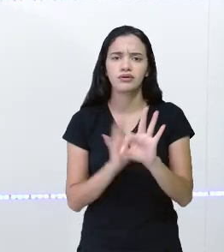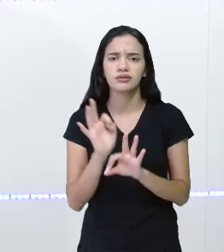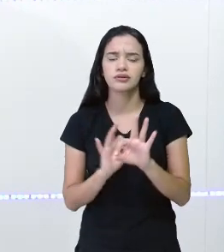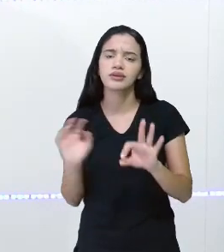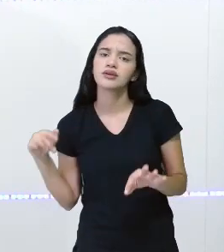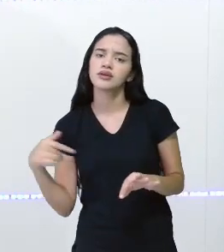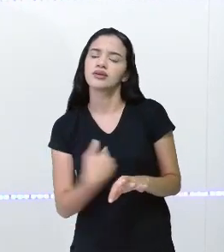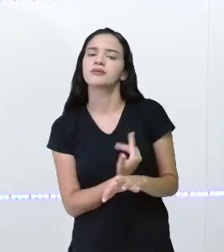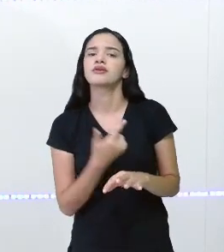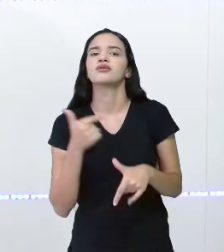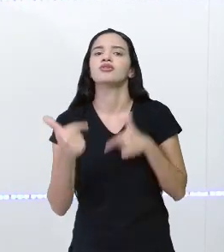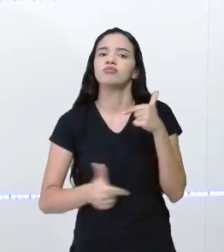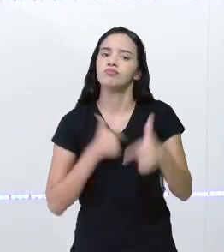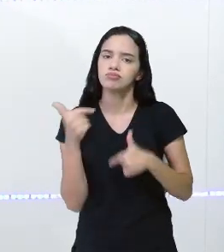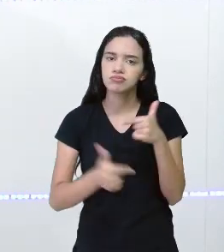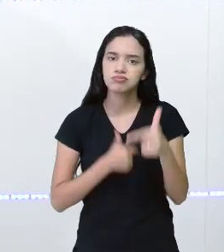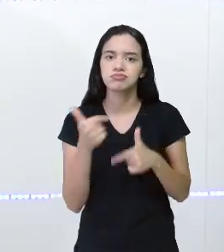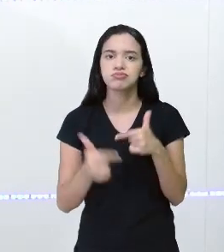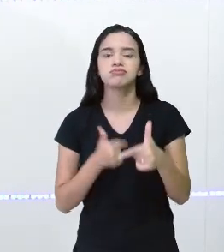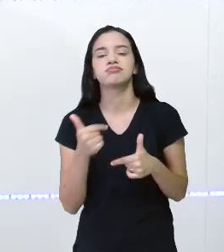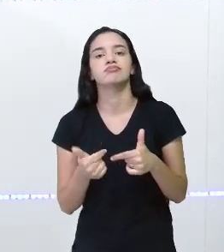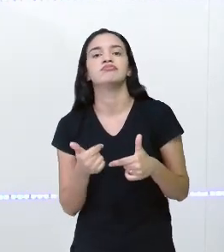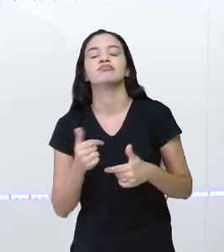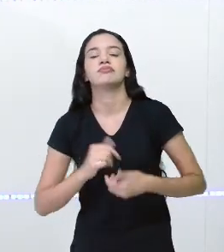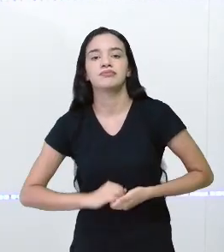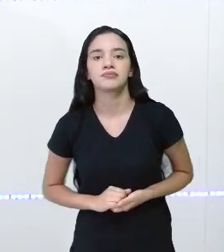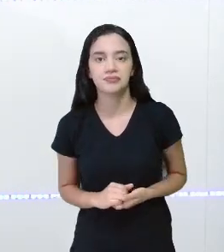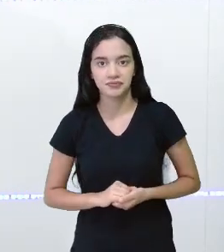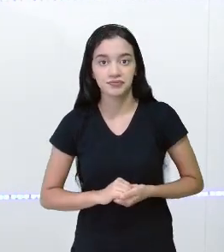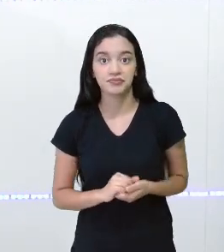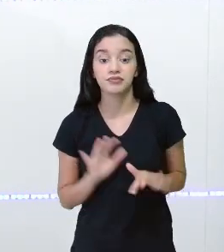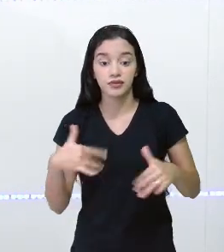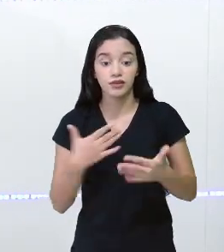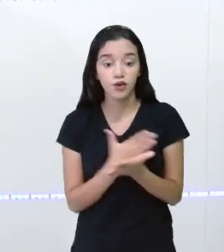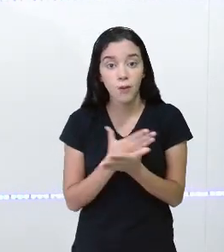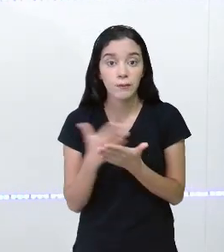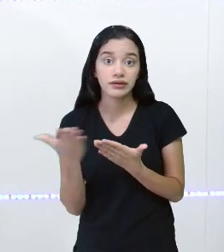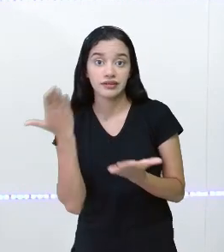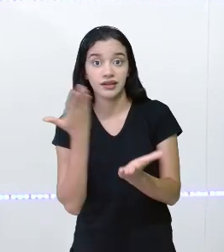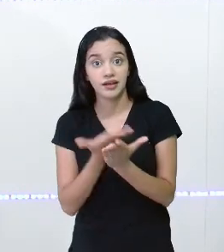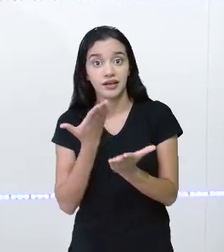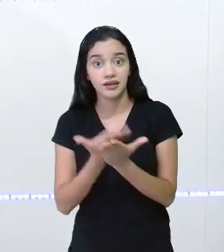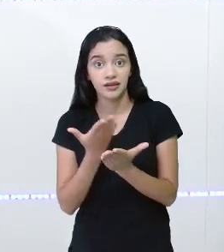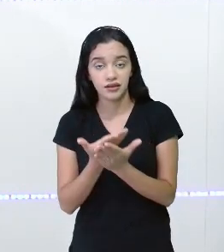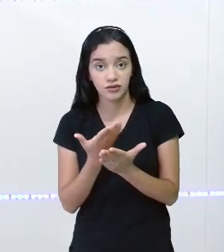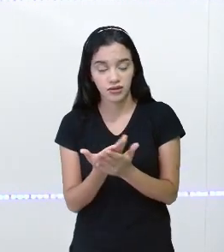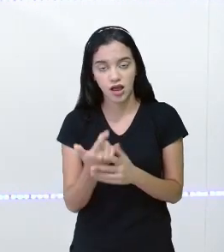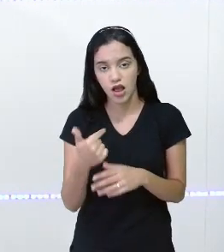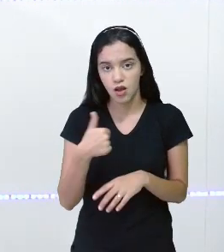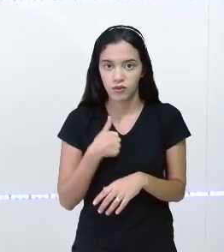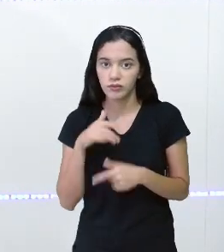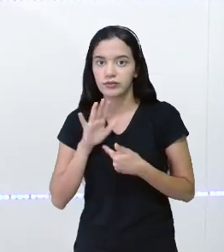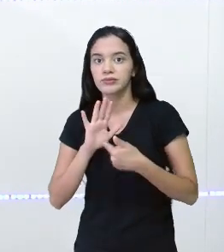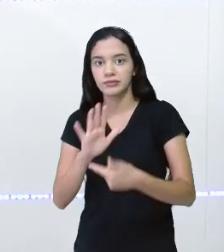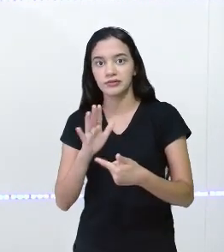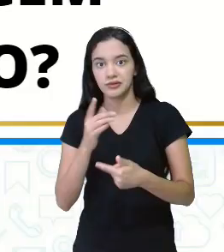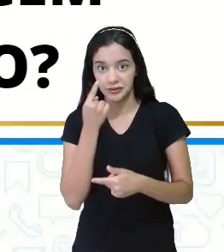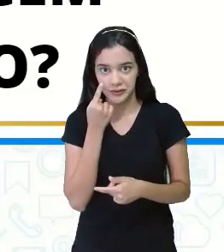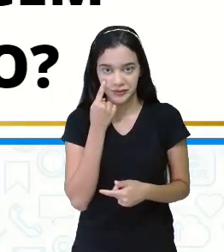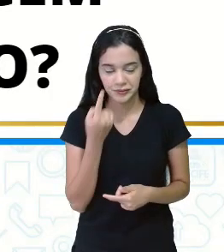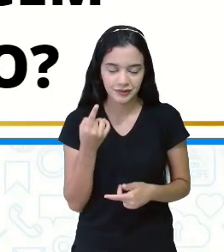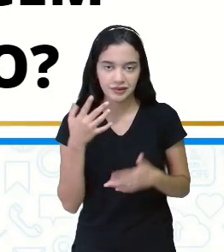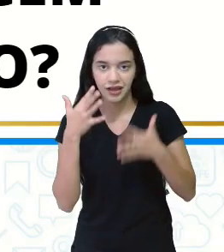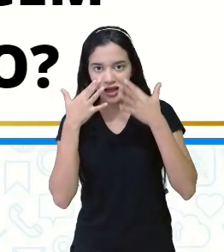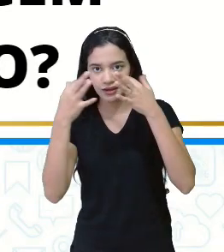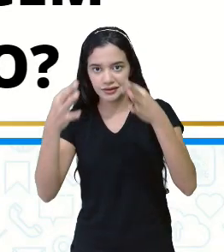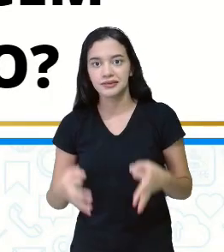a gente trabalhar bastante estes sons. E para iniciar a aula, eu vou trazer aqui para vocês, ó, presta